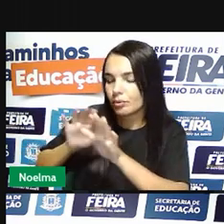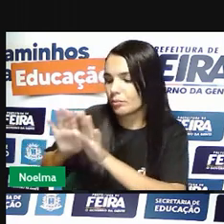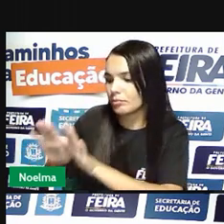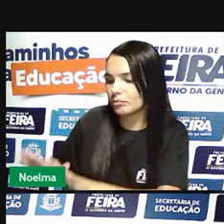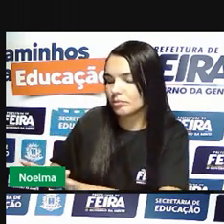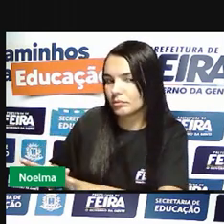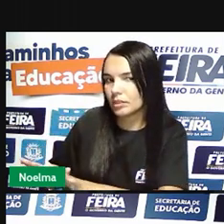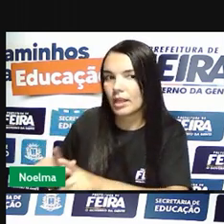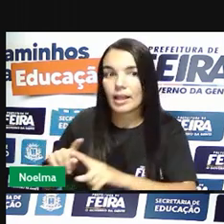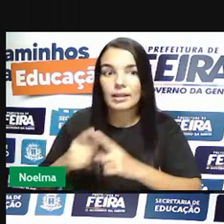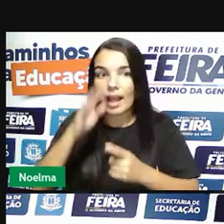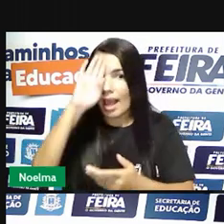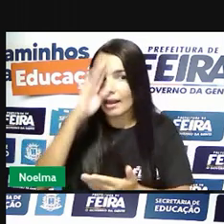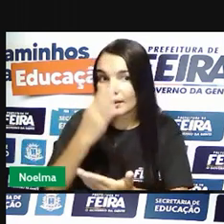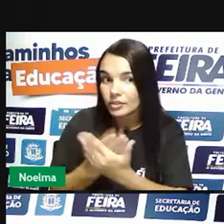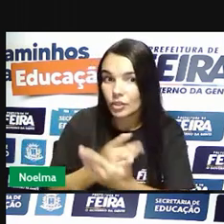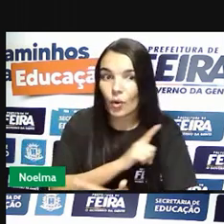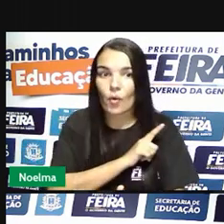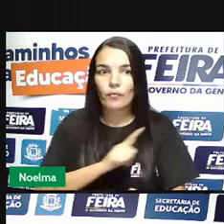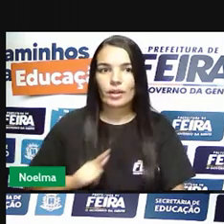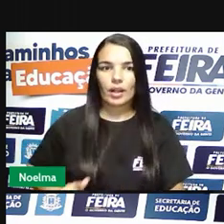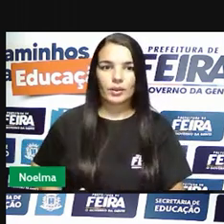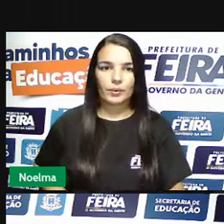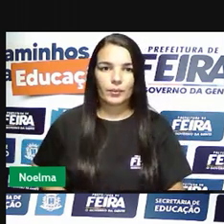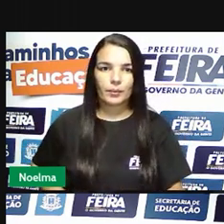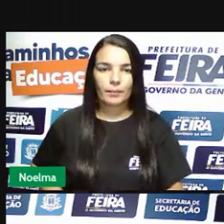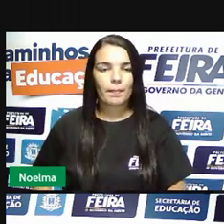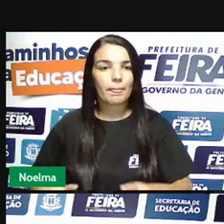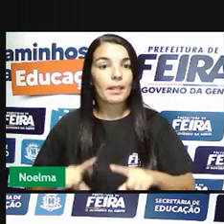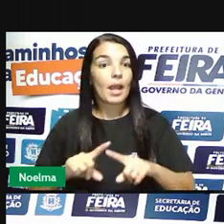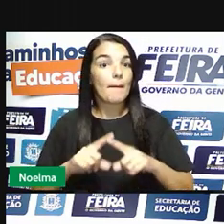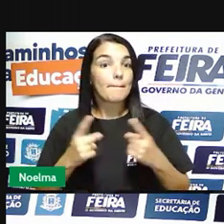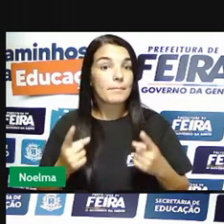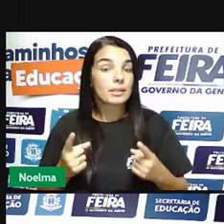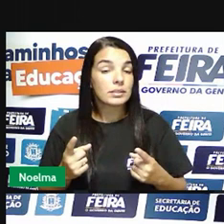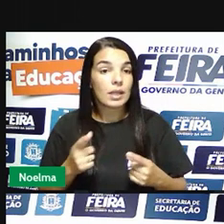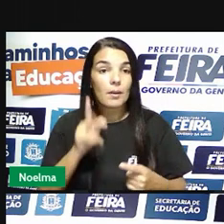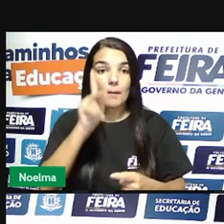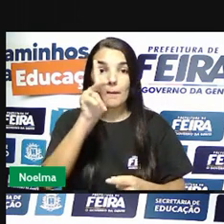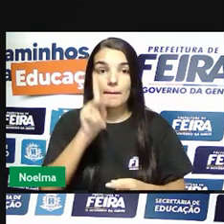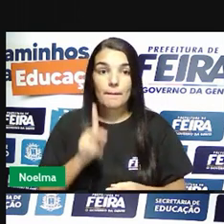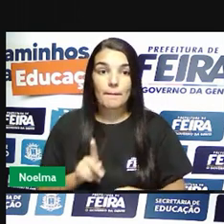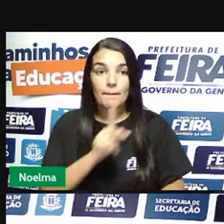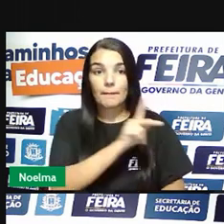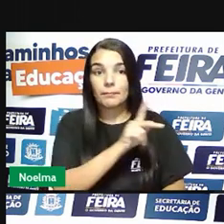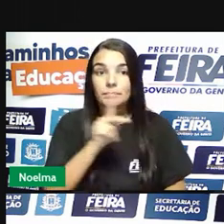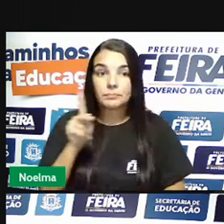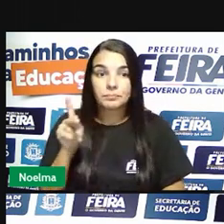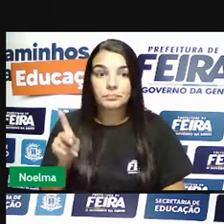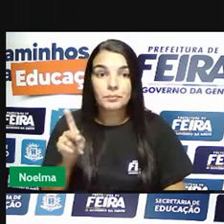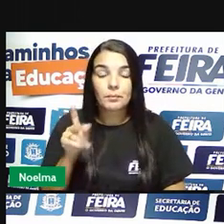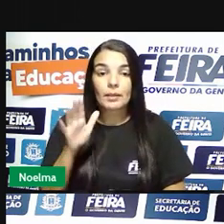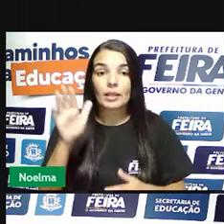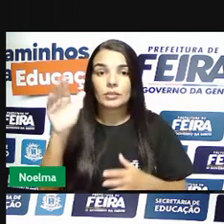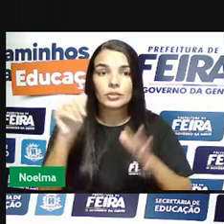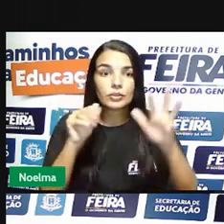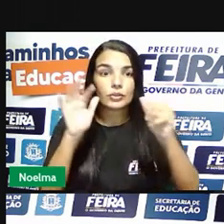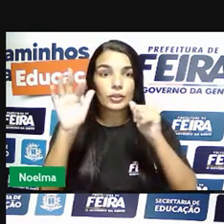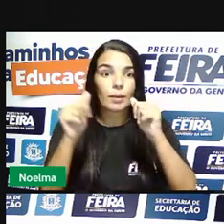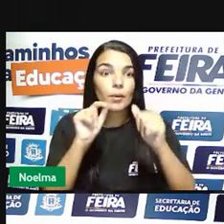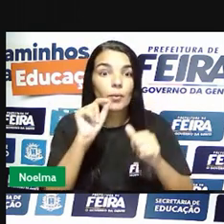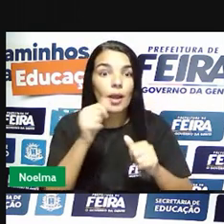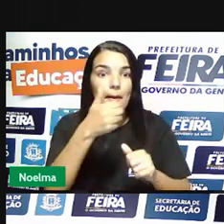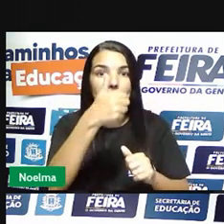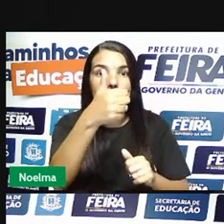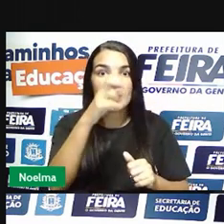acreditando aí no governador, né? O Cone, então, convocou cerca de 1.500 soldados para que invadissem Vila